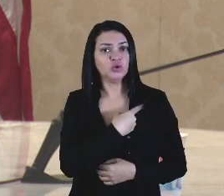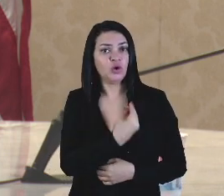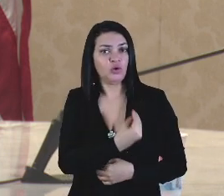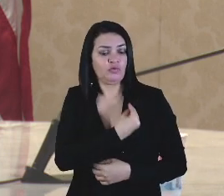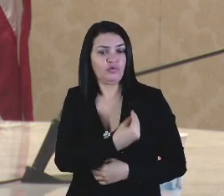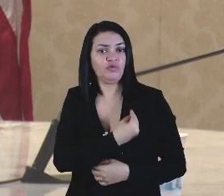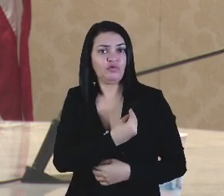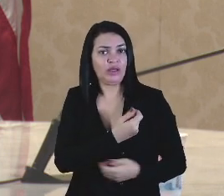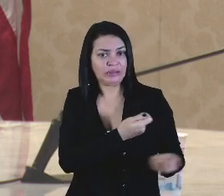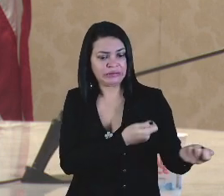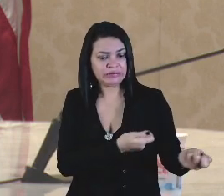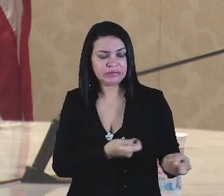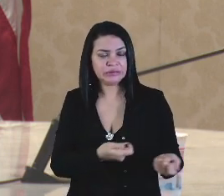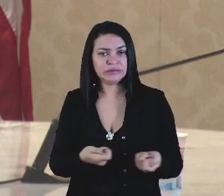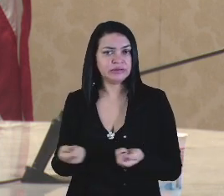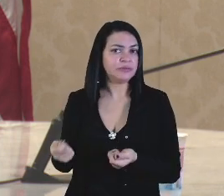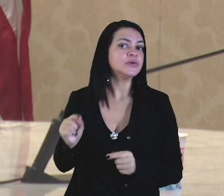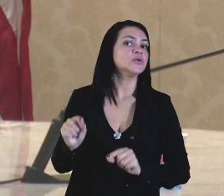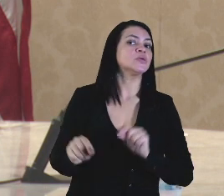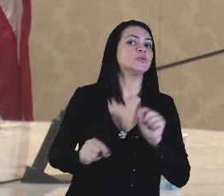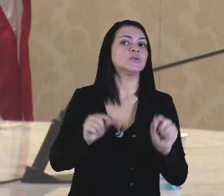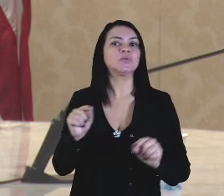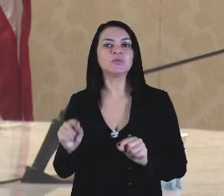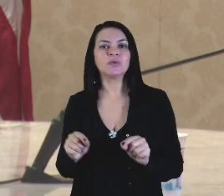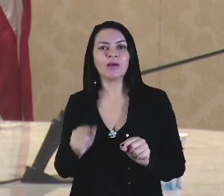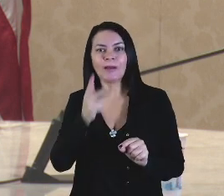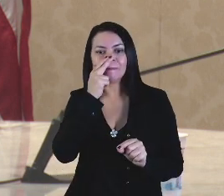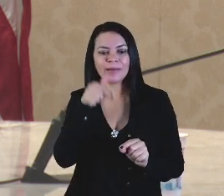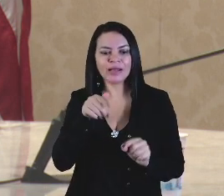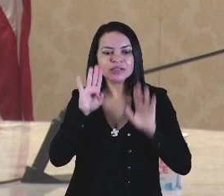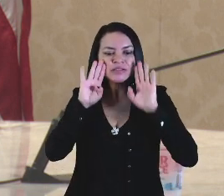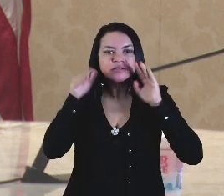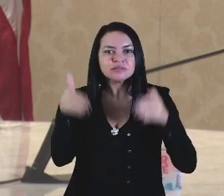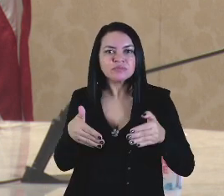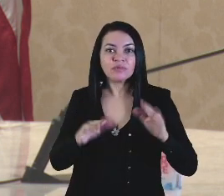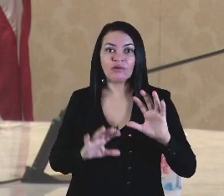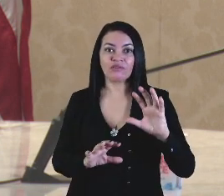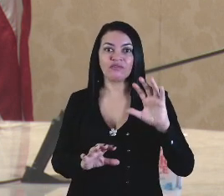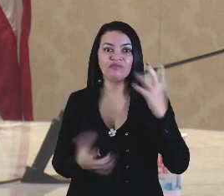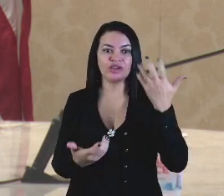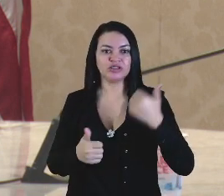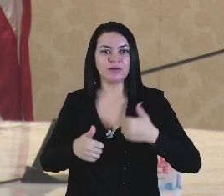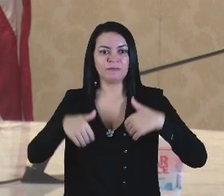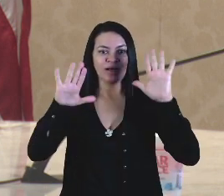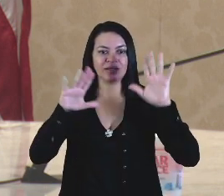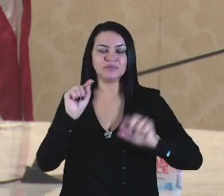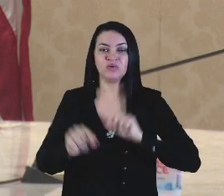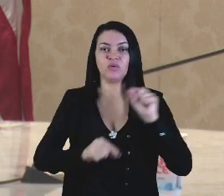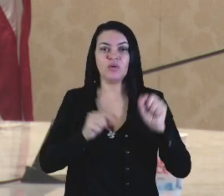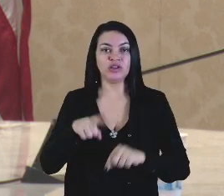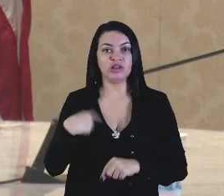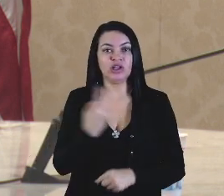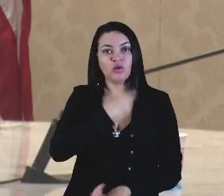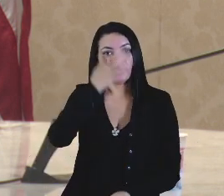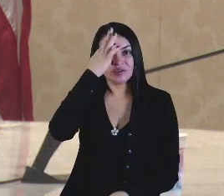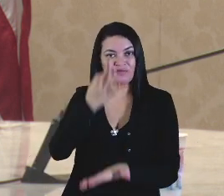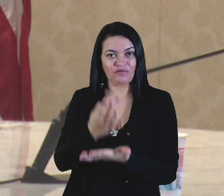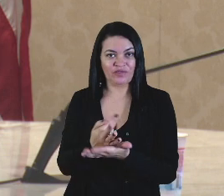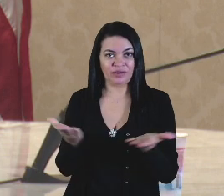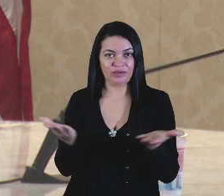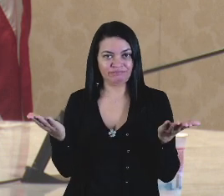que é aquela que concentra as festas máximas da nossa fé cristã.